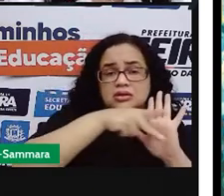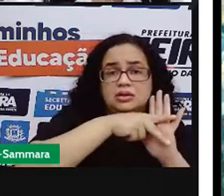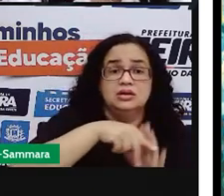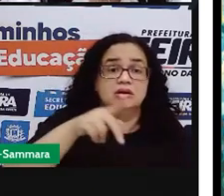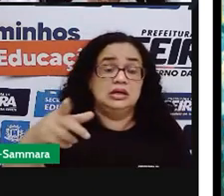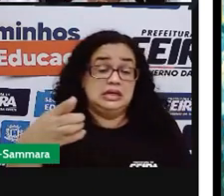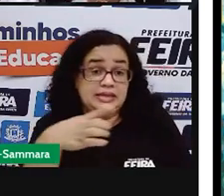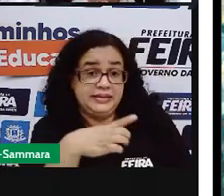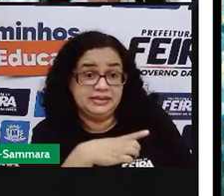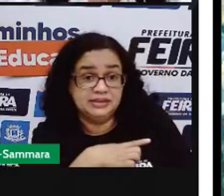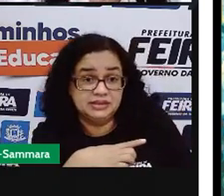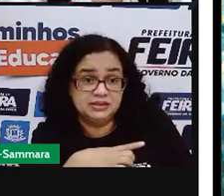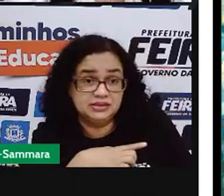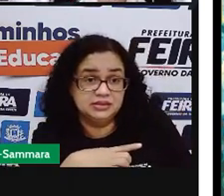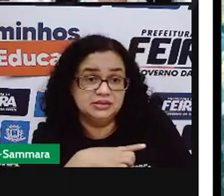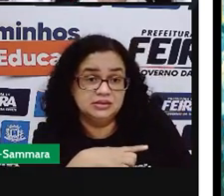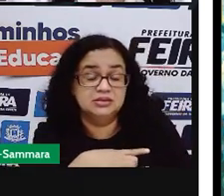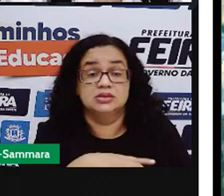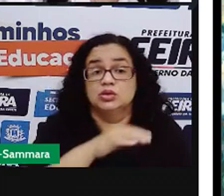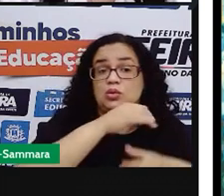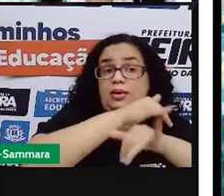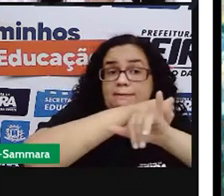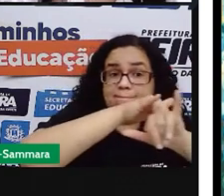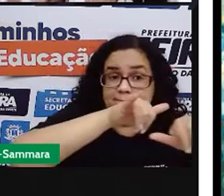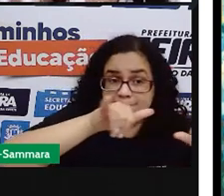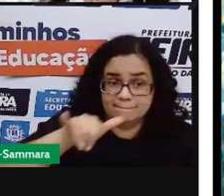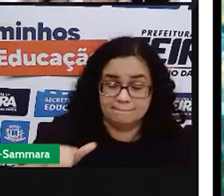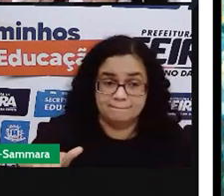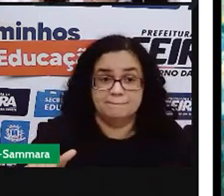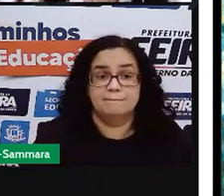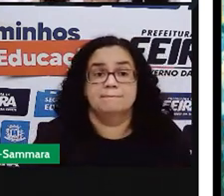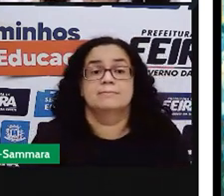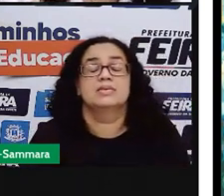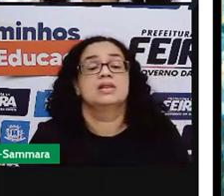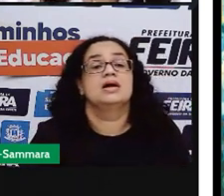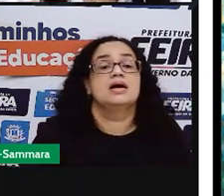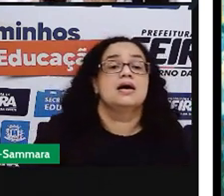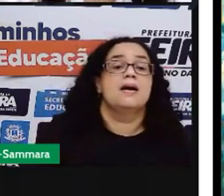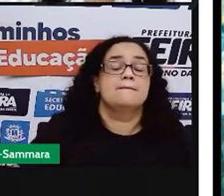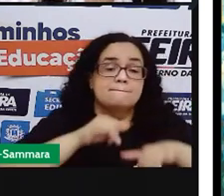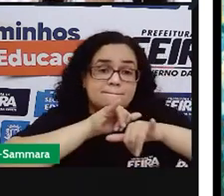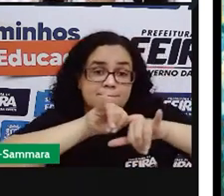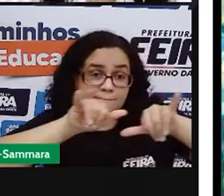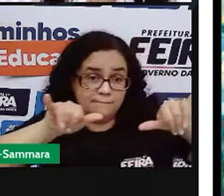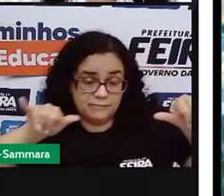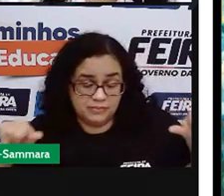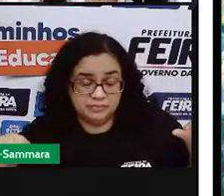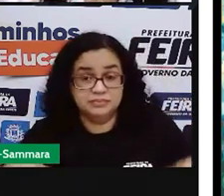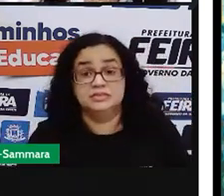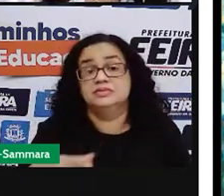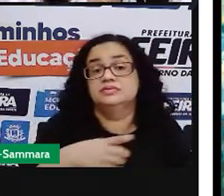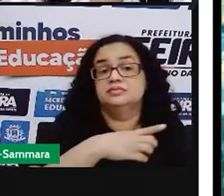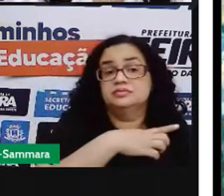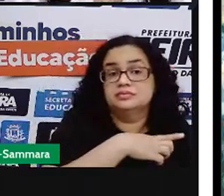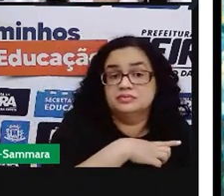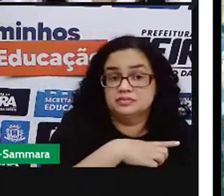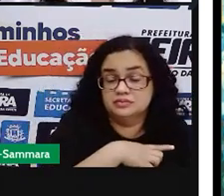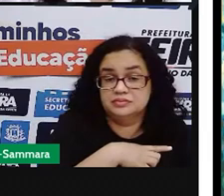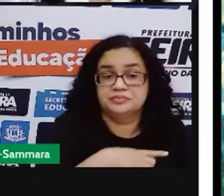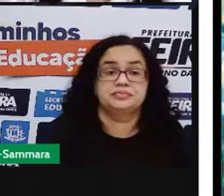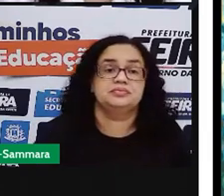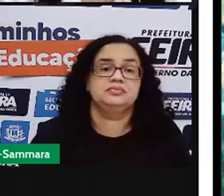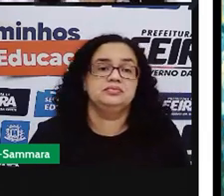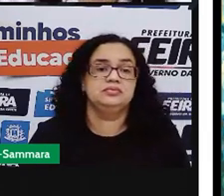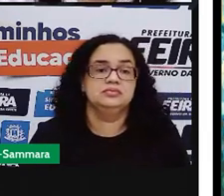consumir um produto na qual a publicidade foi construída em